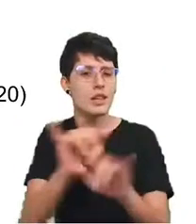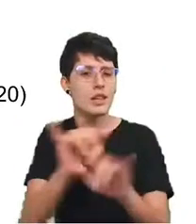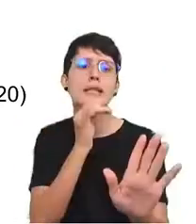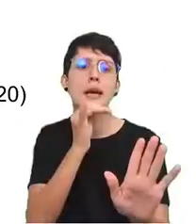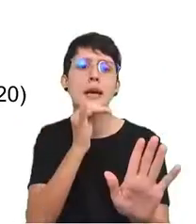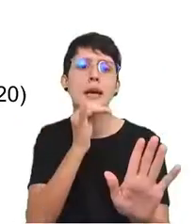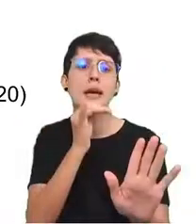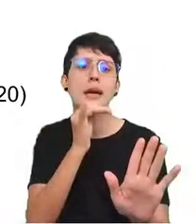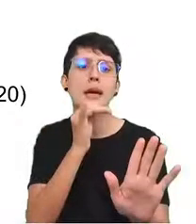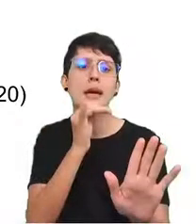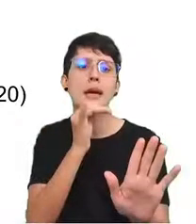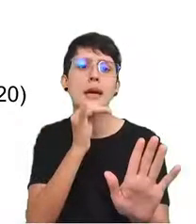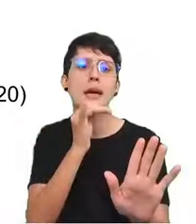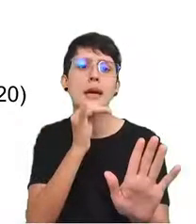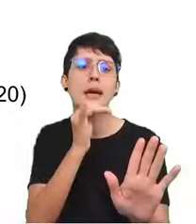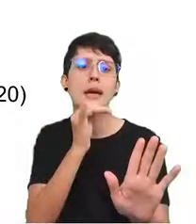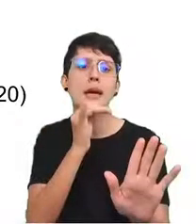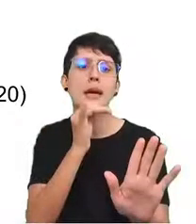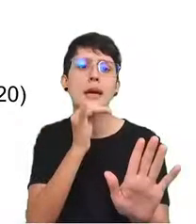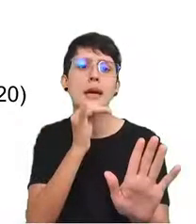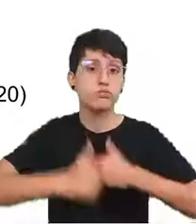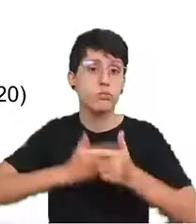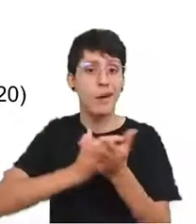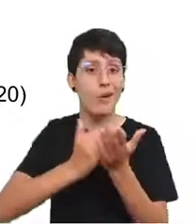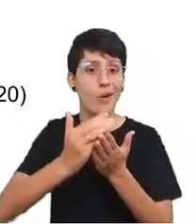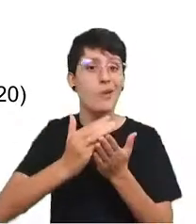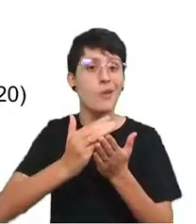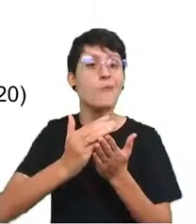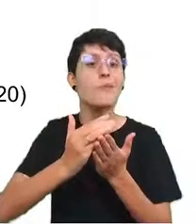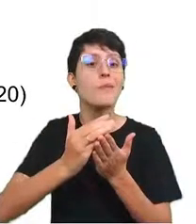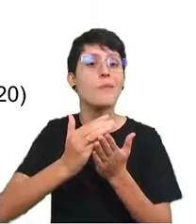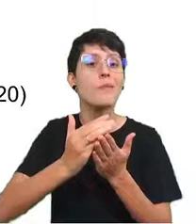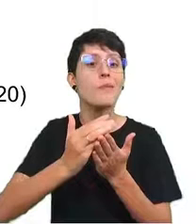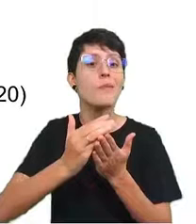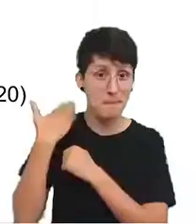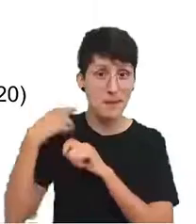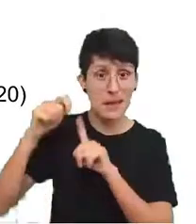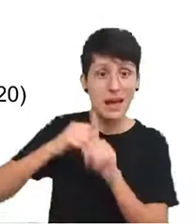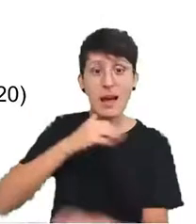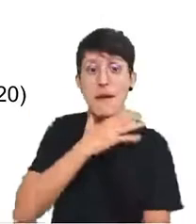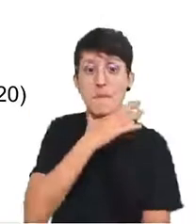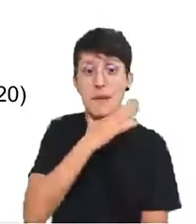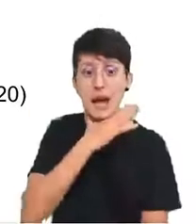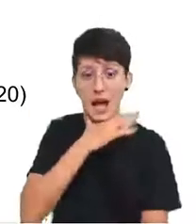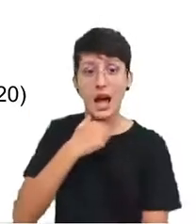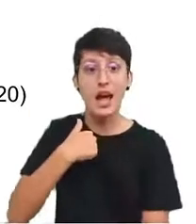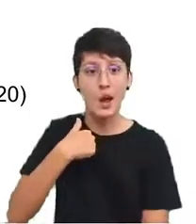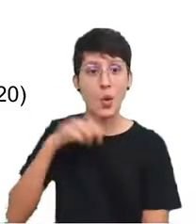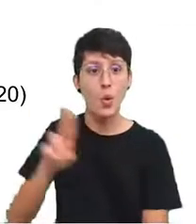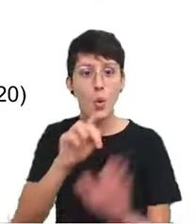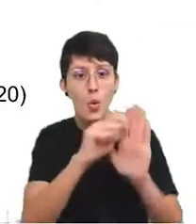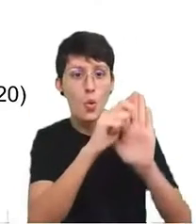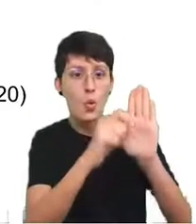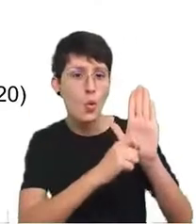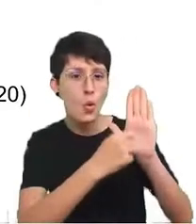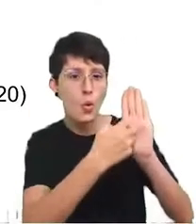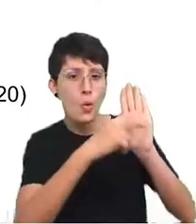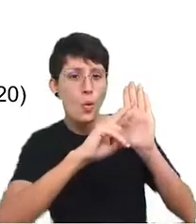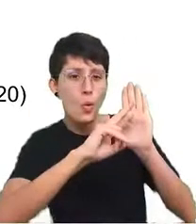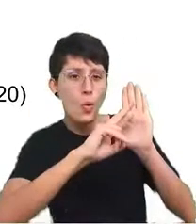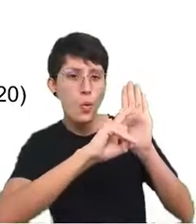no começo da pandemia em março de 2020, eu consegui, através de um algoritmo, extrair muitas informações do Instagram,